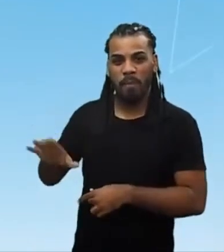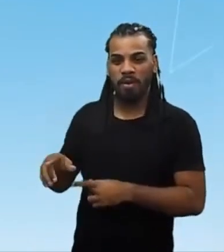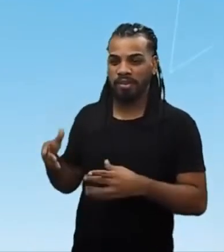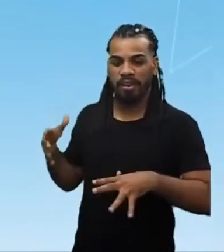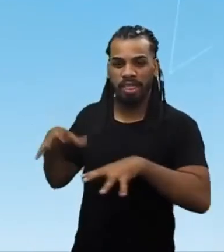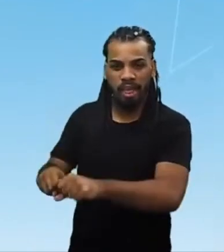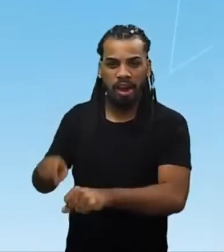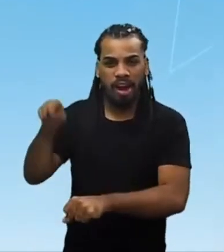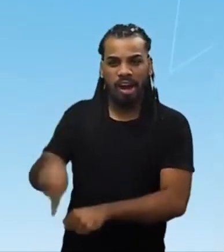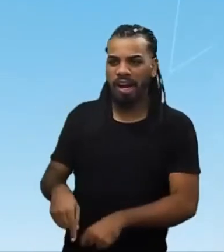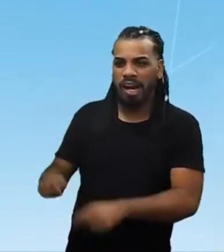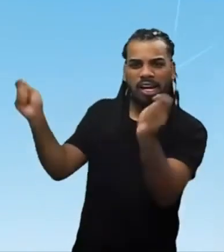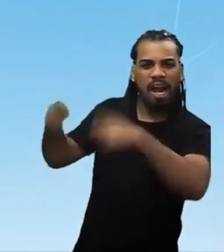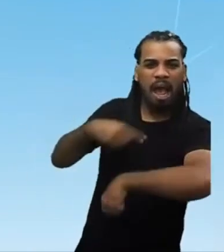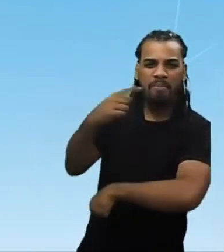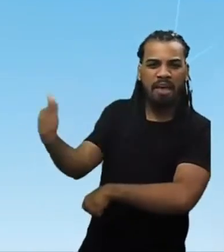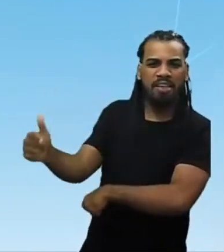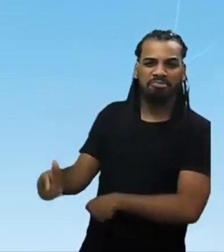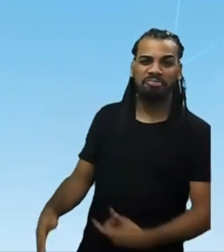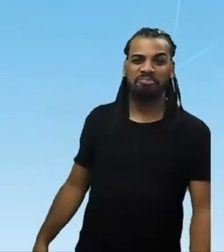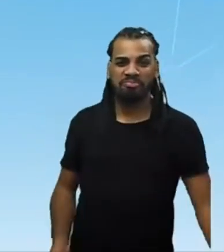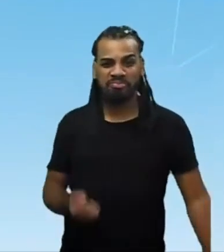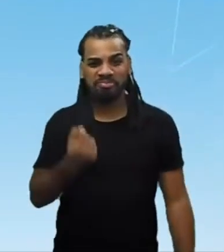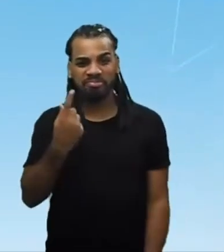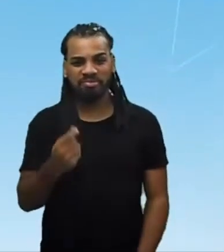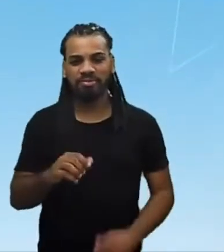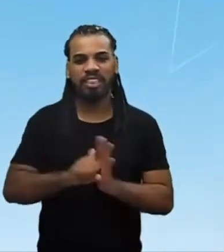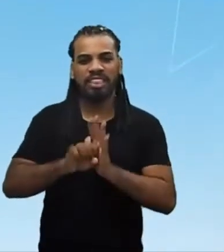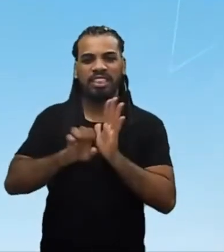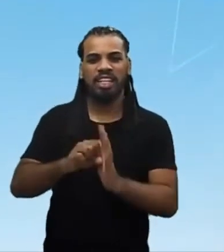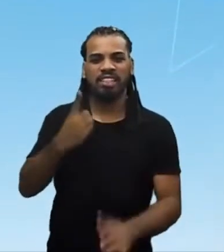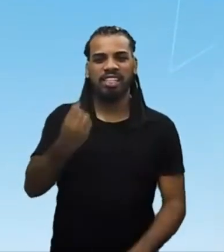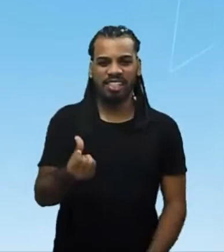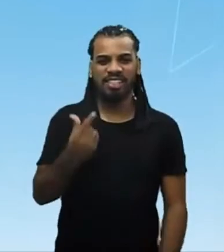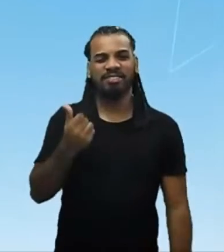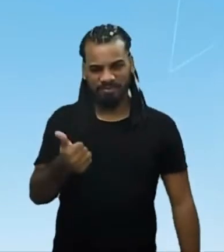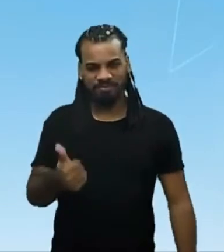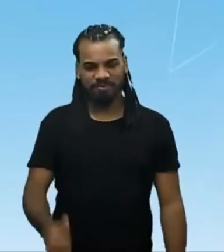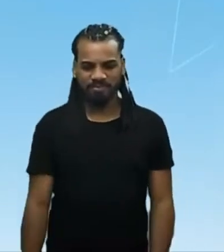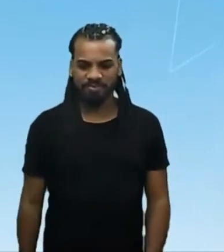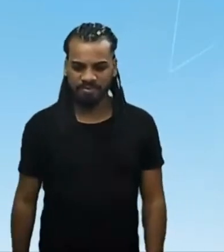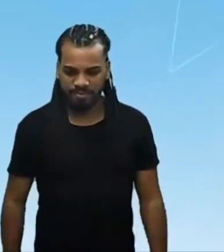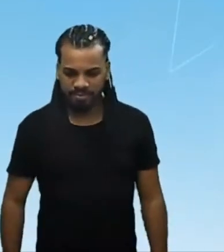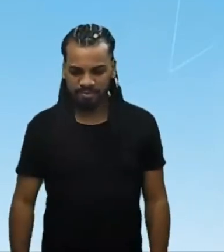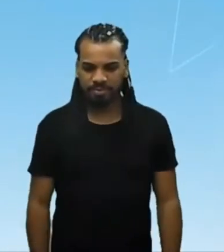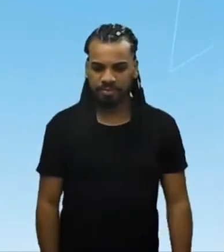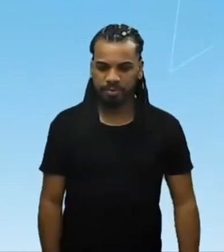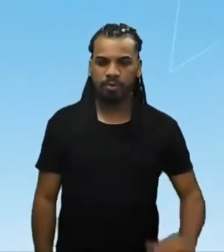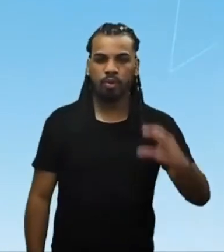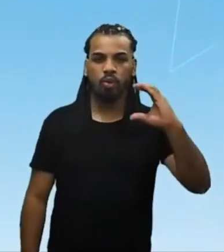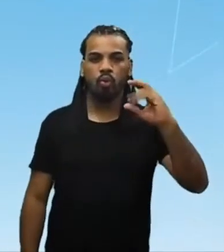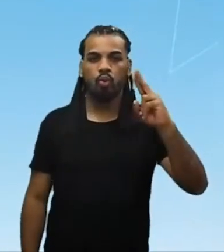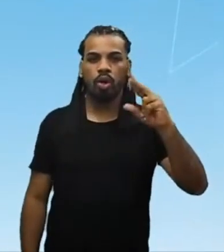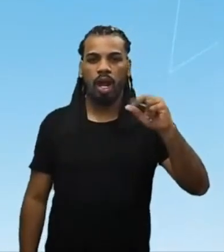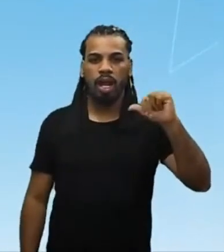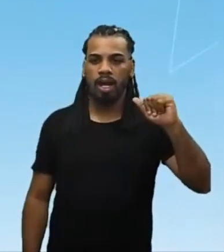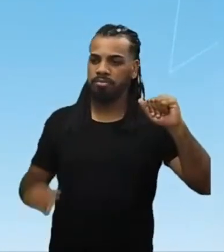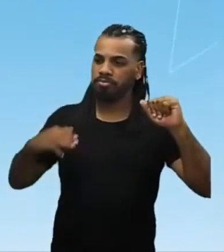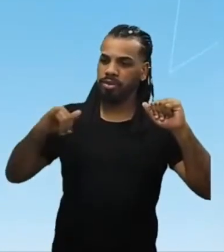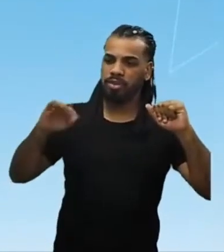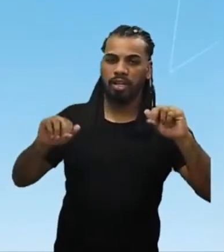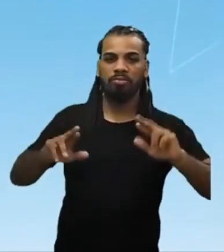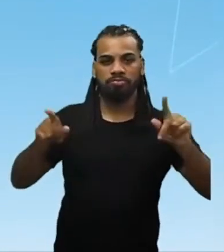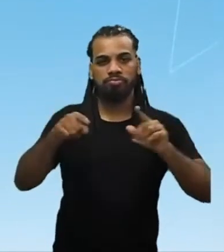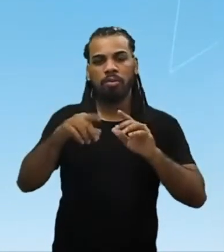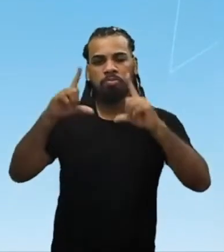invasores europeus lá durante o século XVI. Então, Curacas e Mita está aí. Você